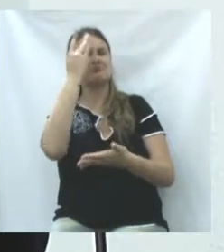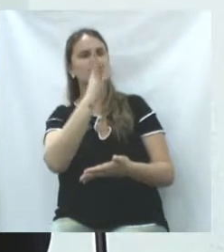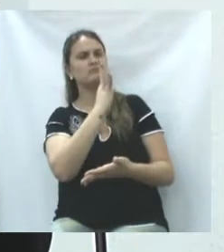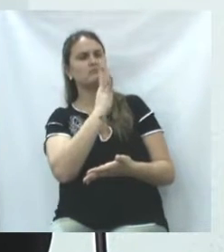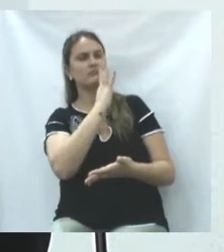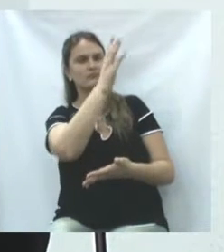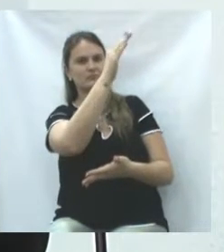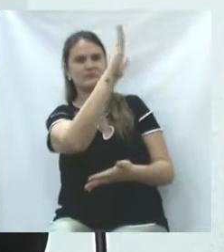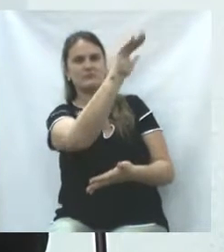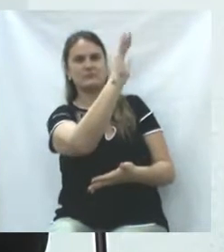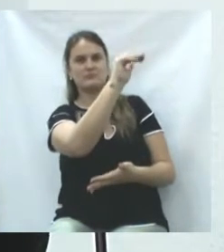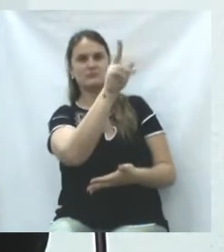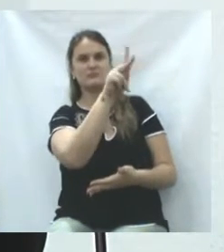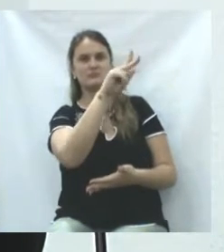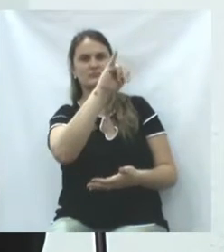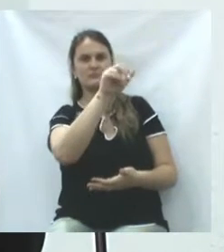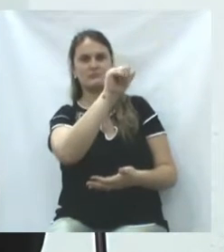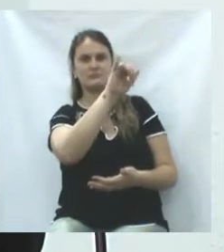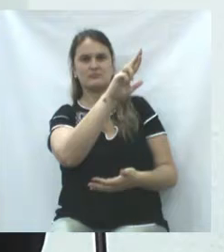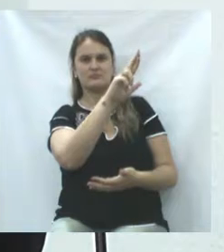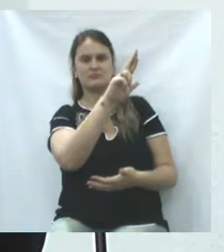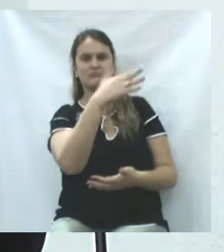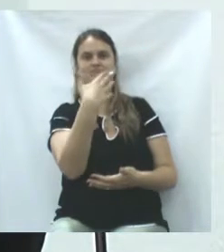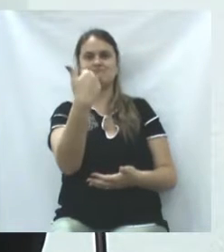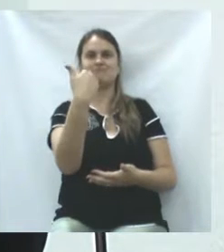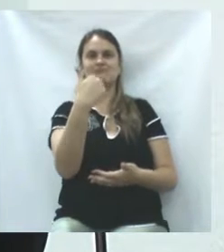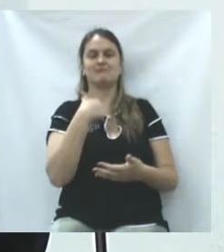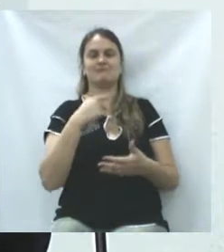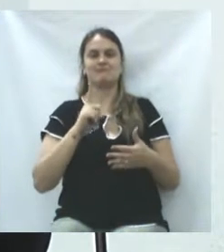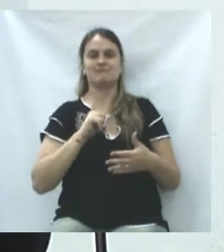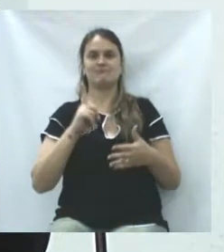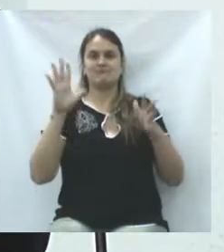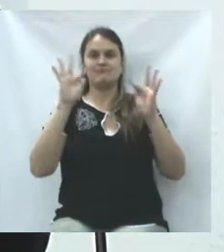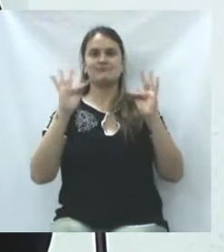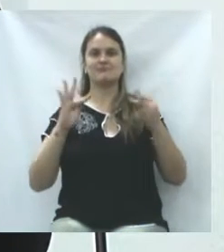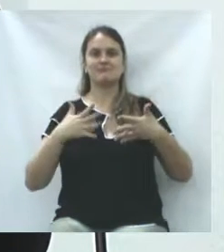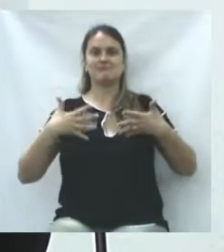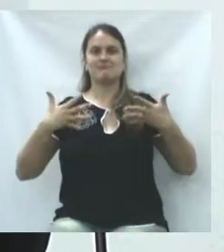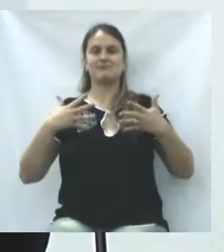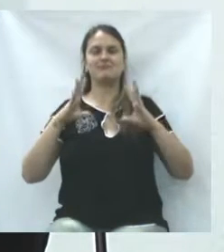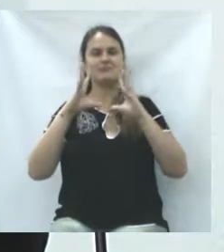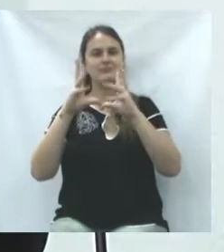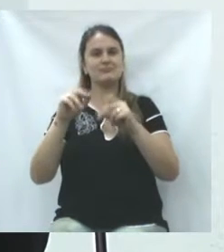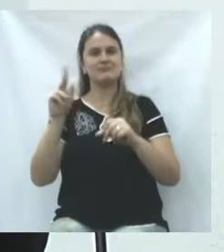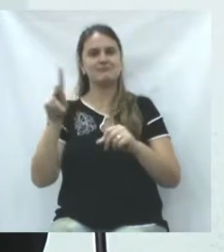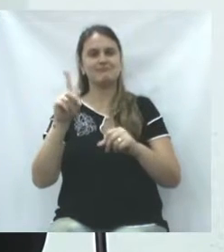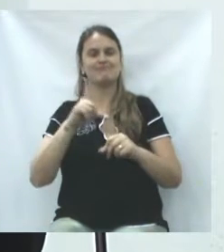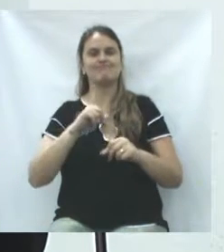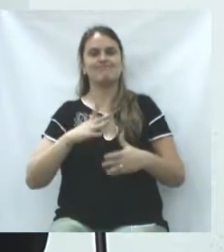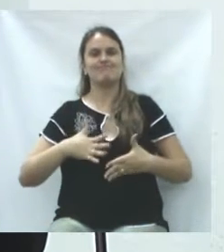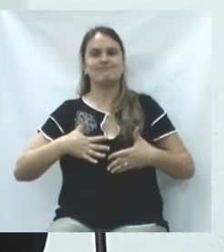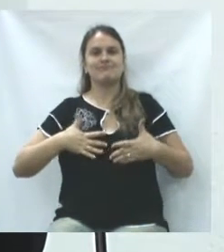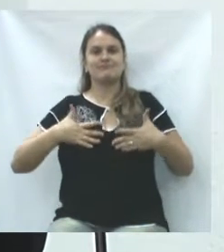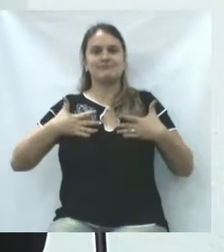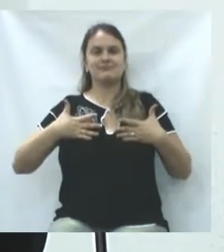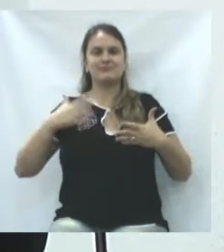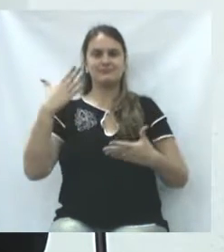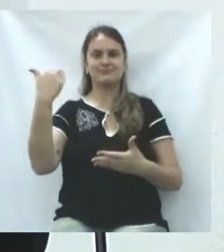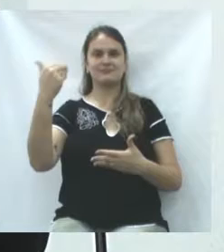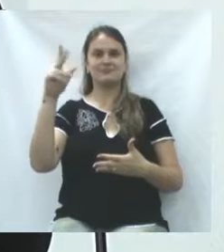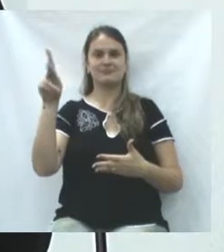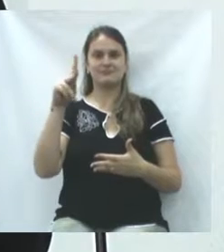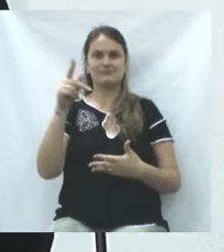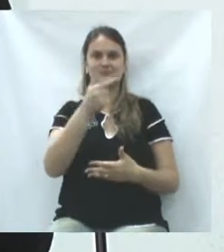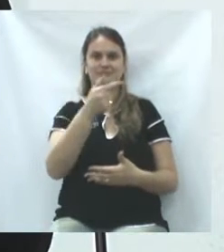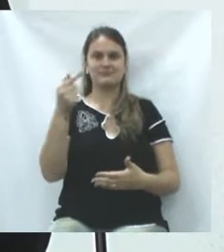reconhecido, ser chamado professor Jair. E eu tenho certeza que todos os professores da Vitória têm a mesma sintonia.